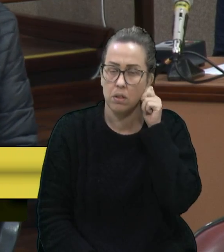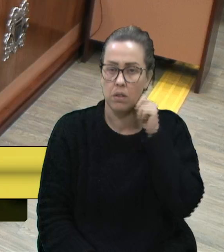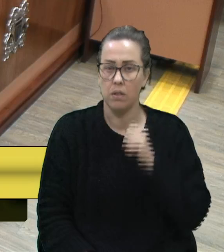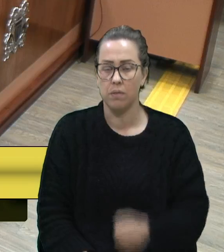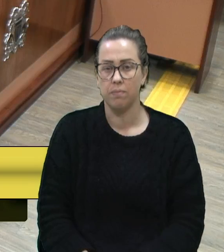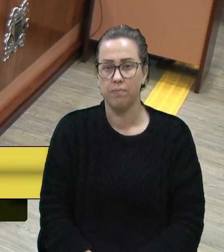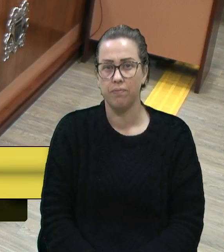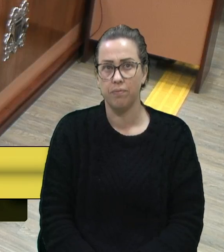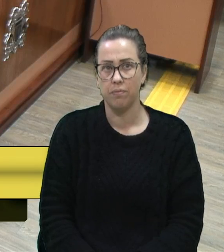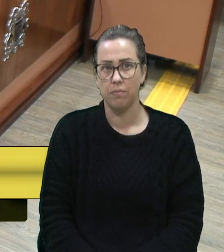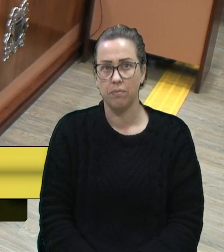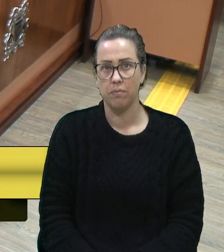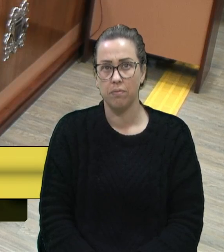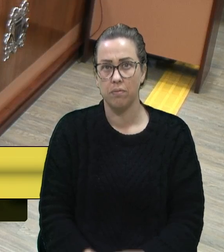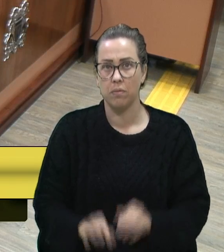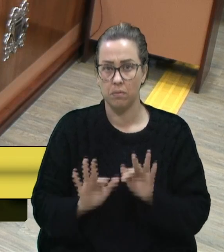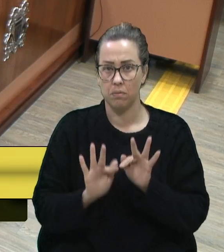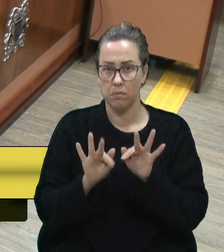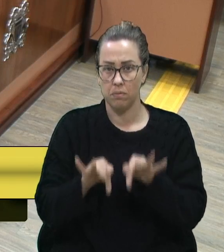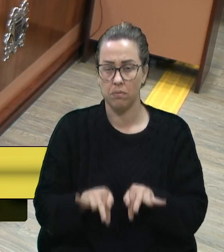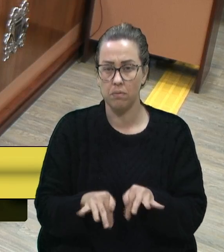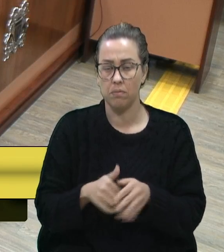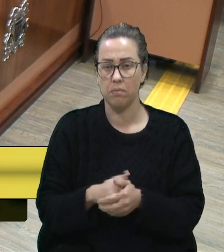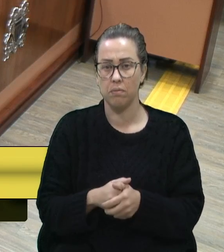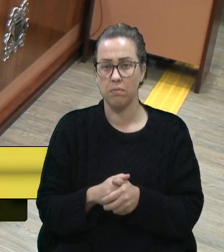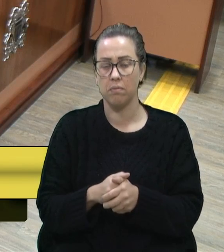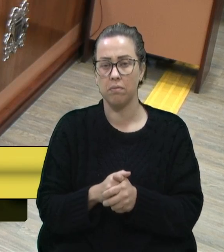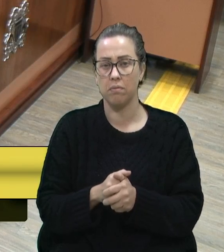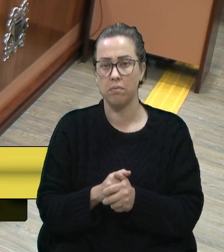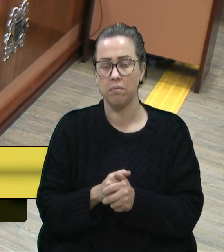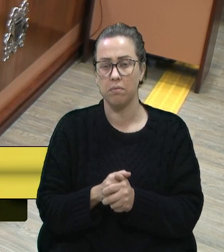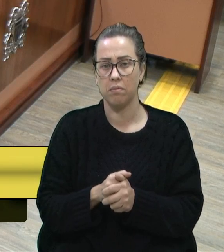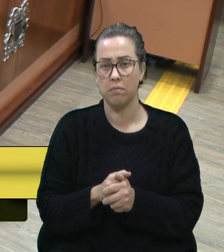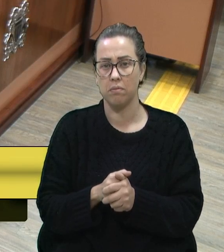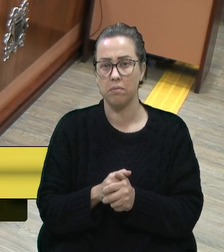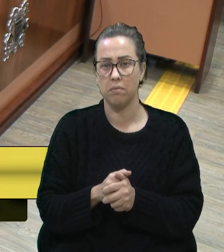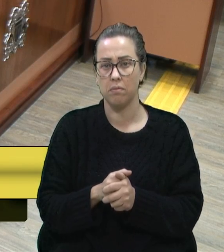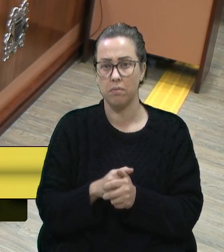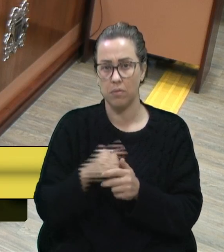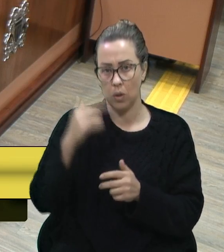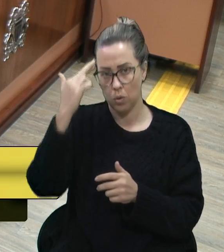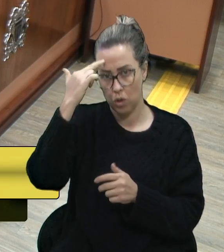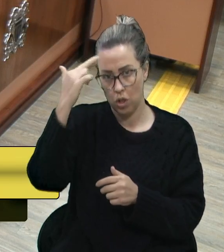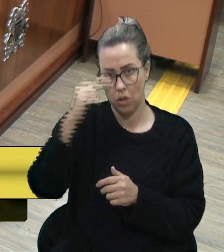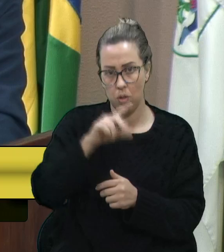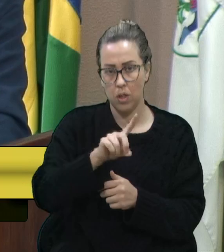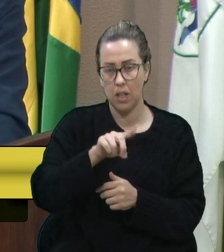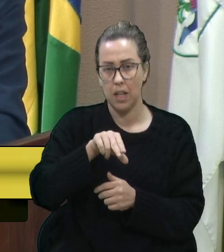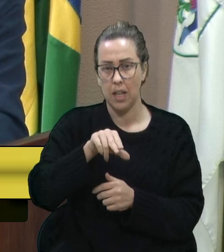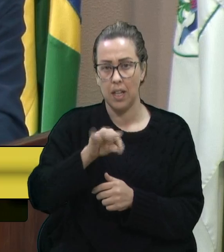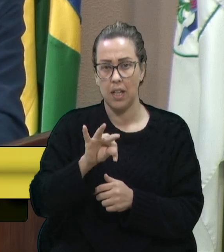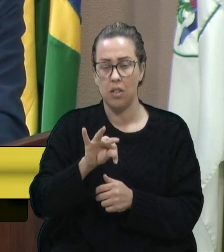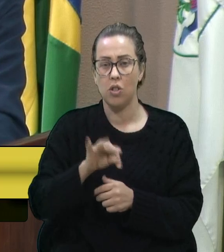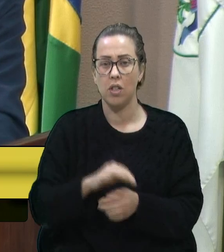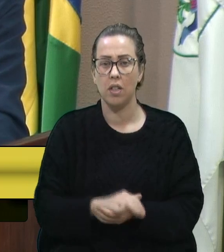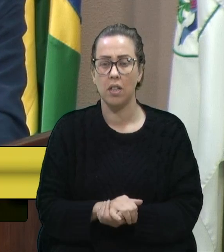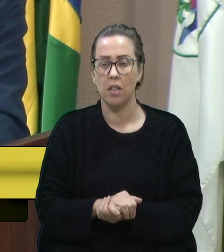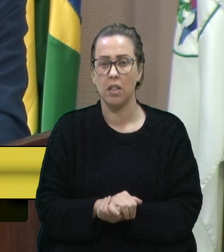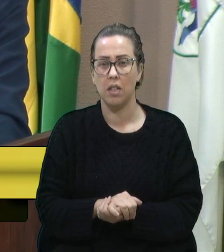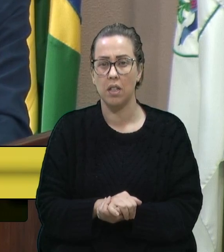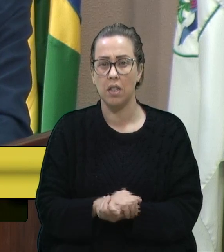vereador Bressan. Só para concluir, presidente, também ressaltando que, juntamente do diretor do DENIT, está sendo feito um